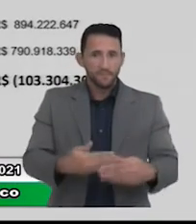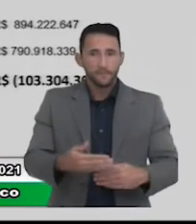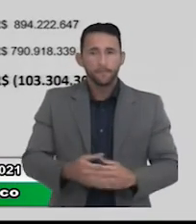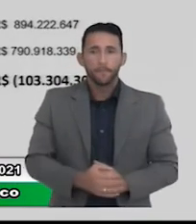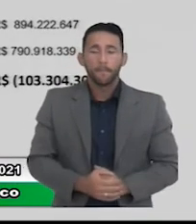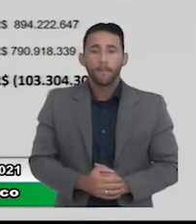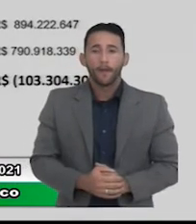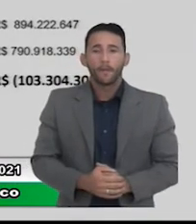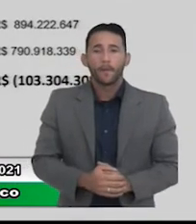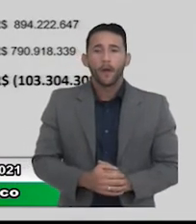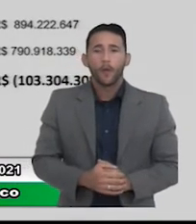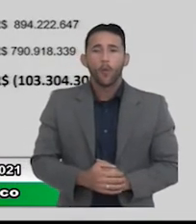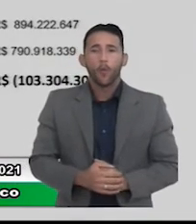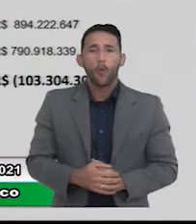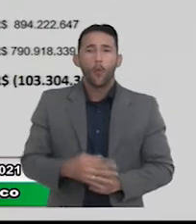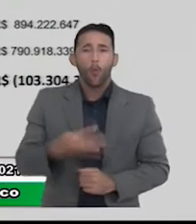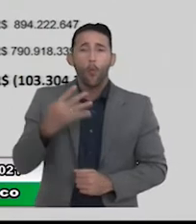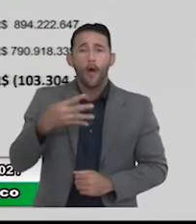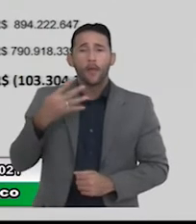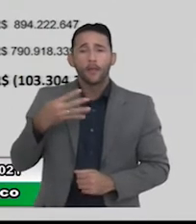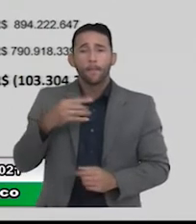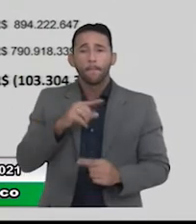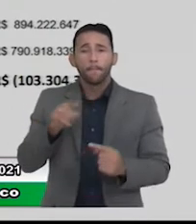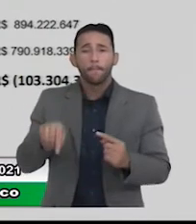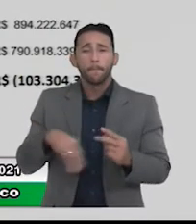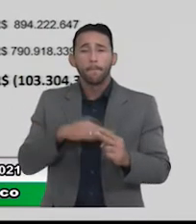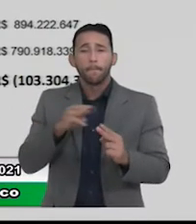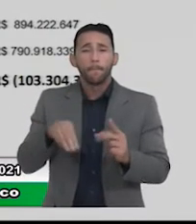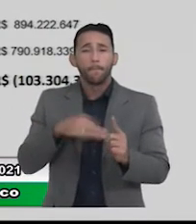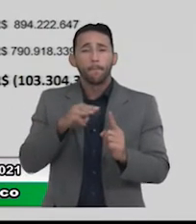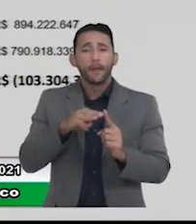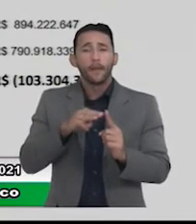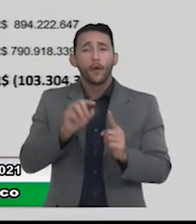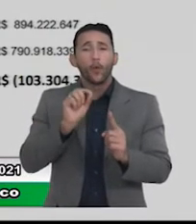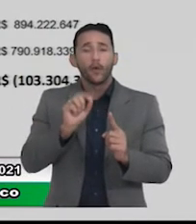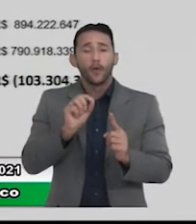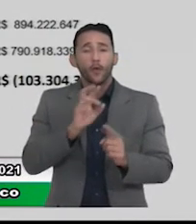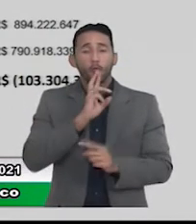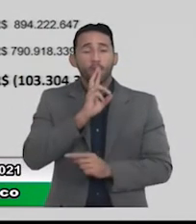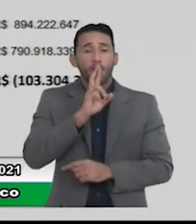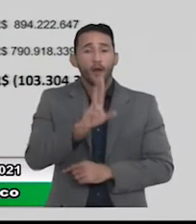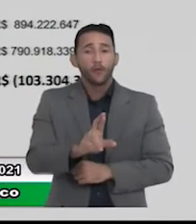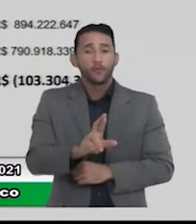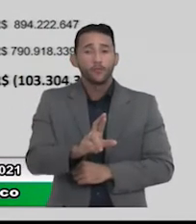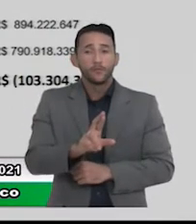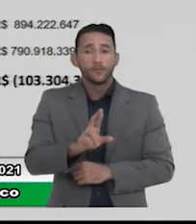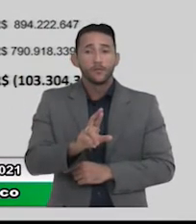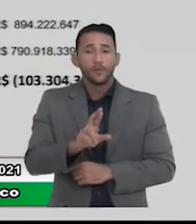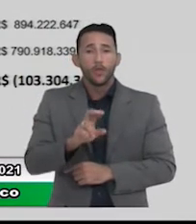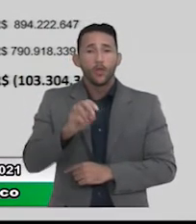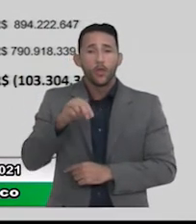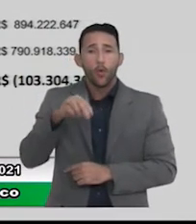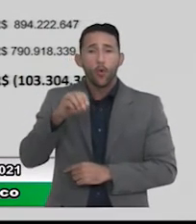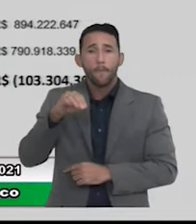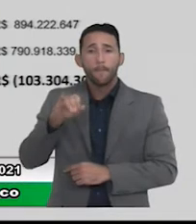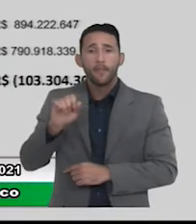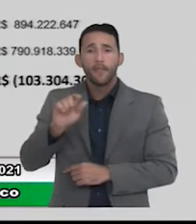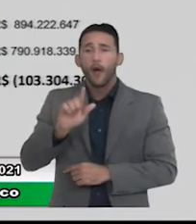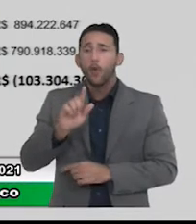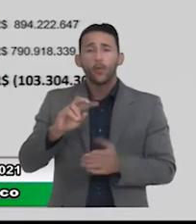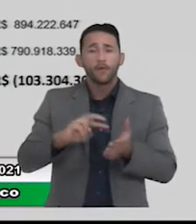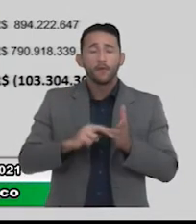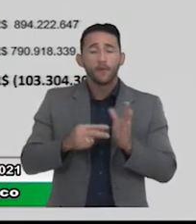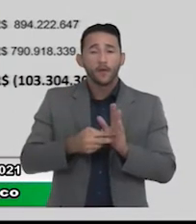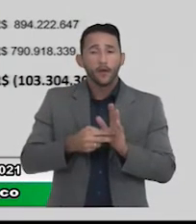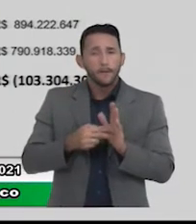A quarta meta é o resultado nominal. E ele representa, o é o resultado nominal? Ele mede a evolução